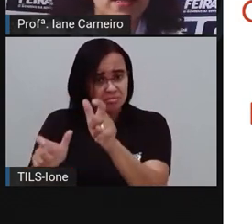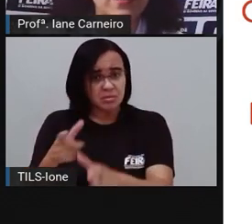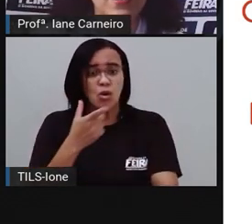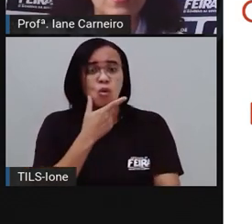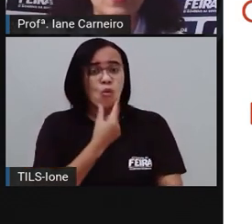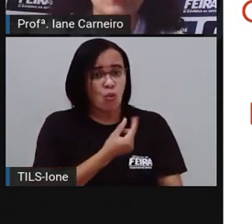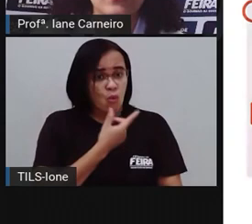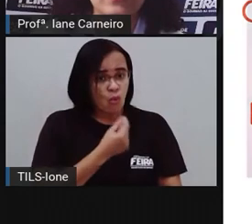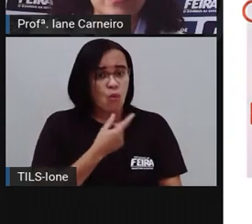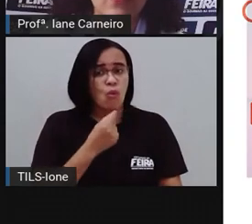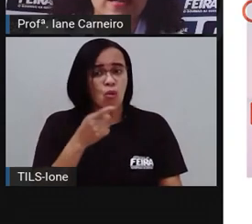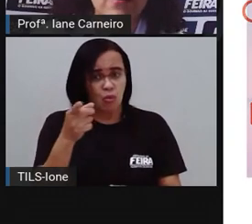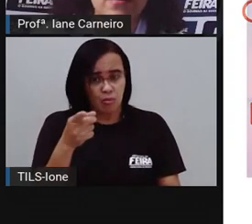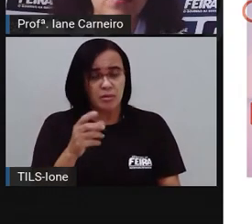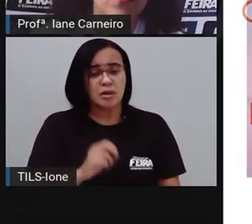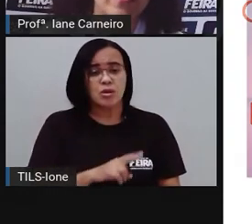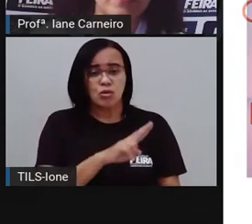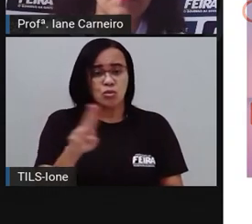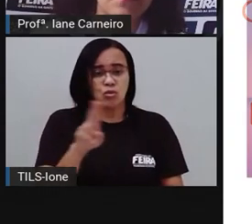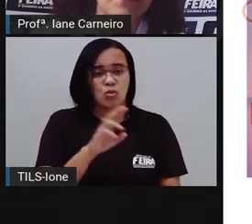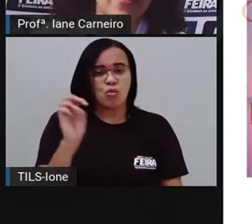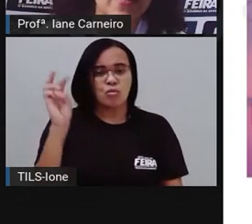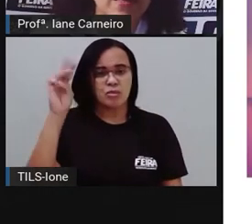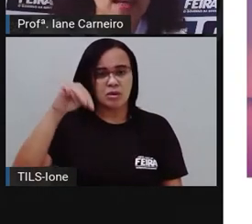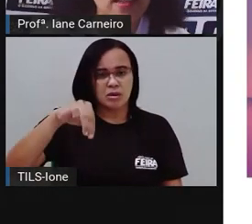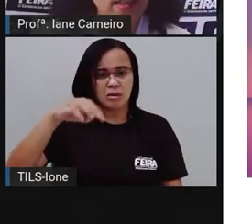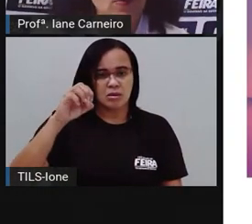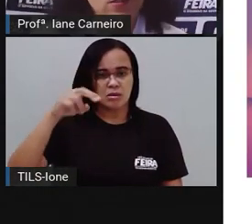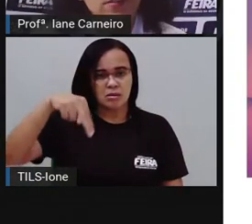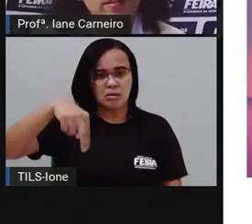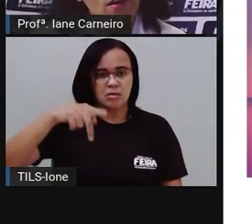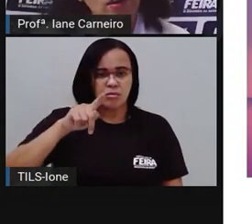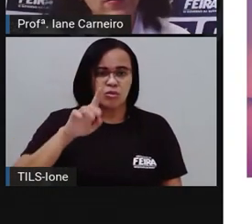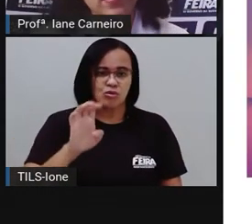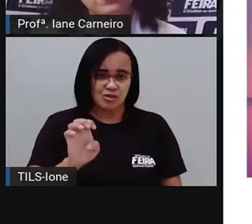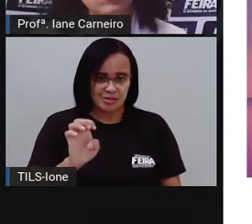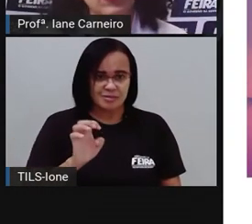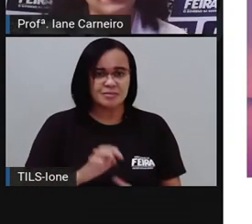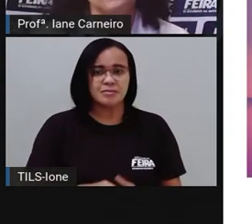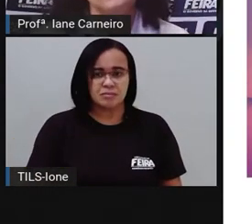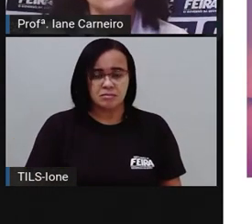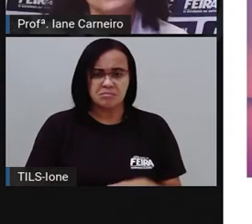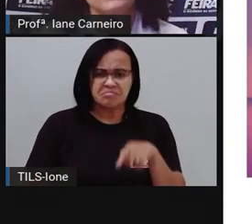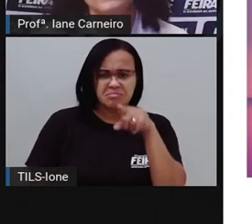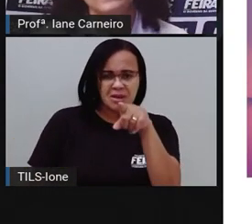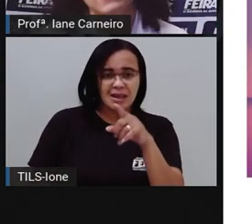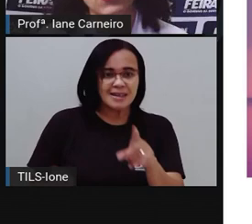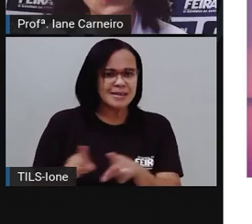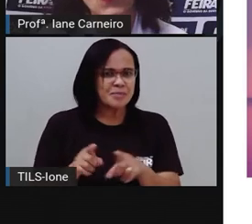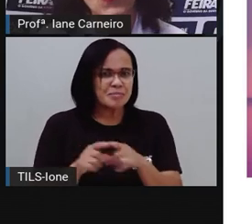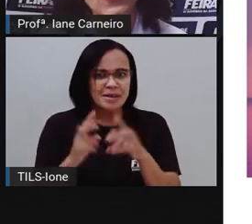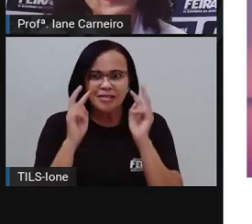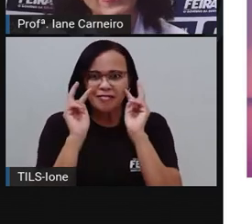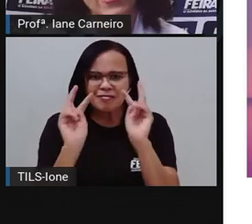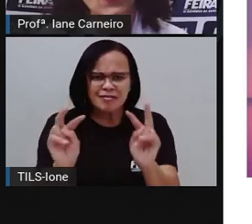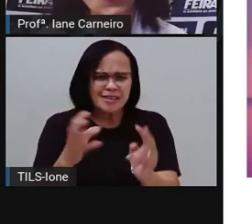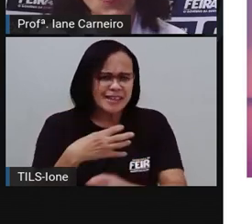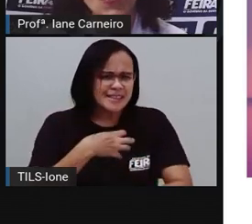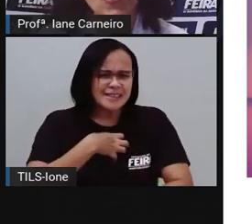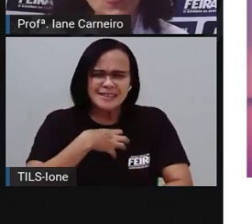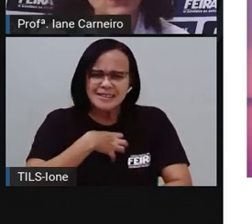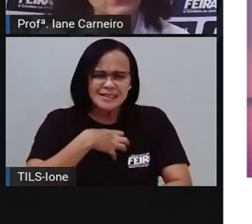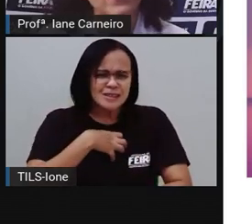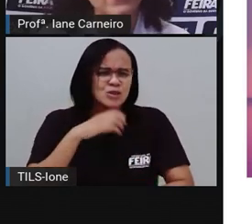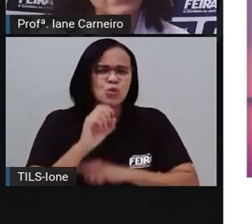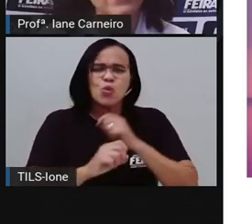a importância do significado dessas cores. E essa aqui, quando você olha, você sente o quê? Essa cor, o